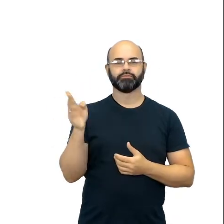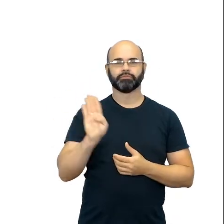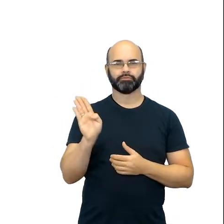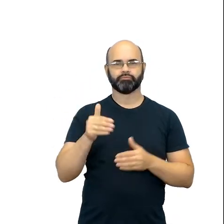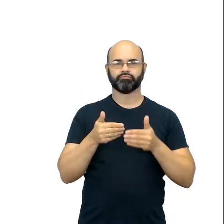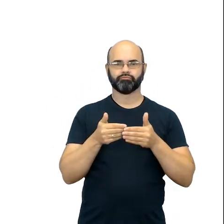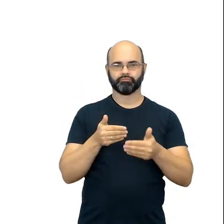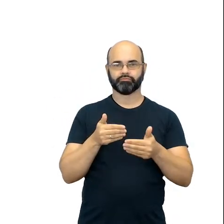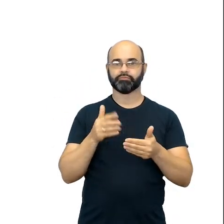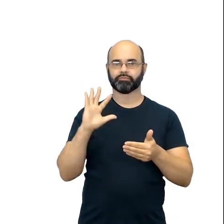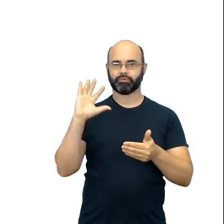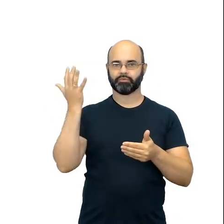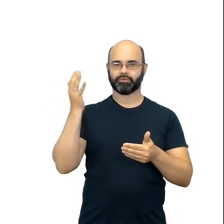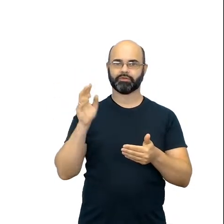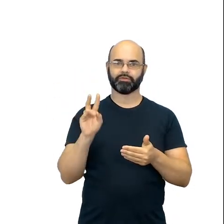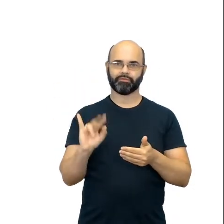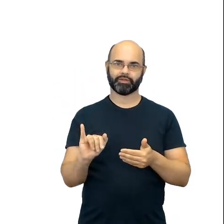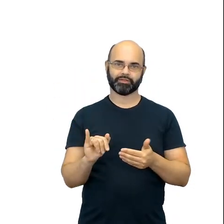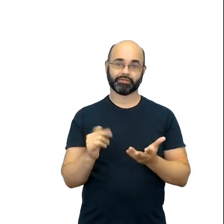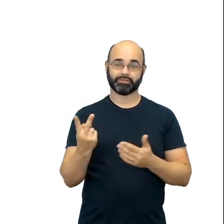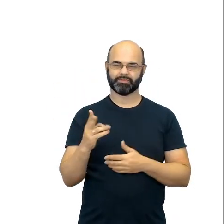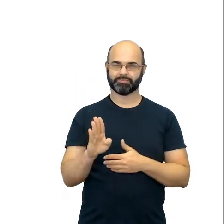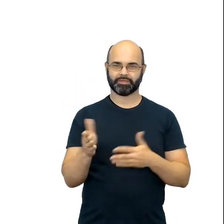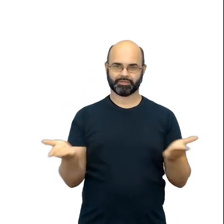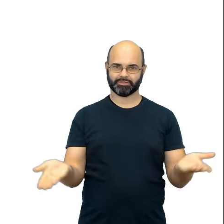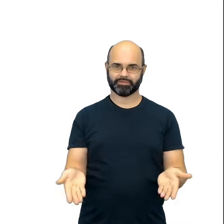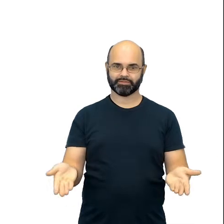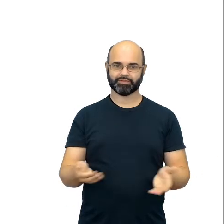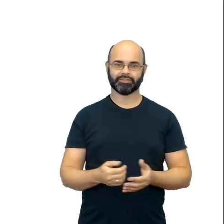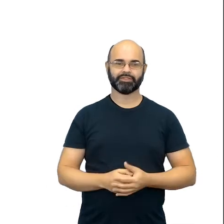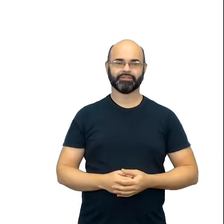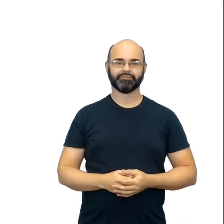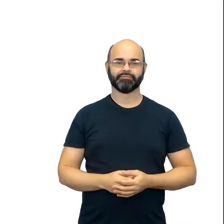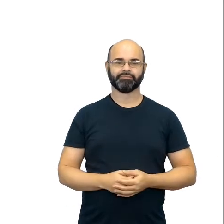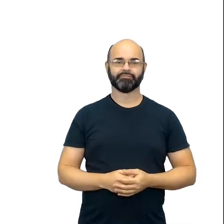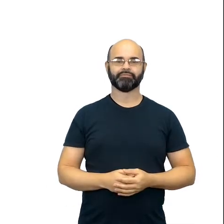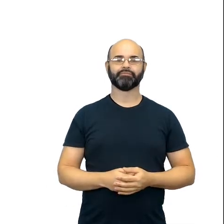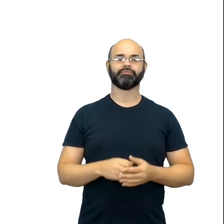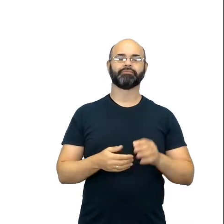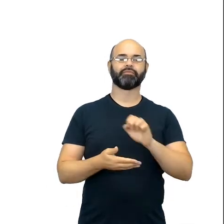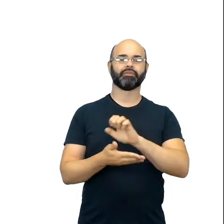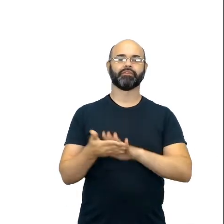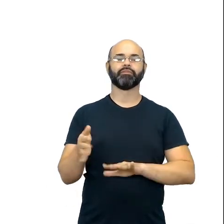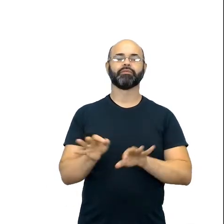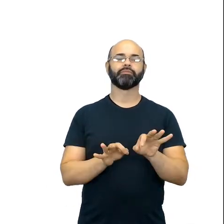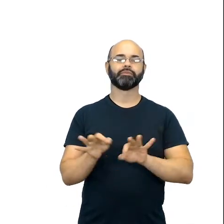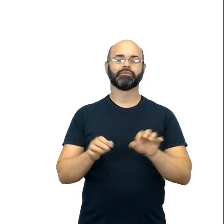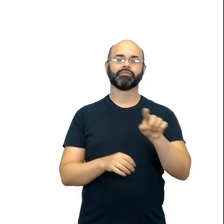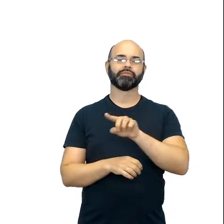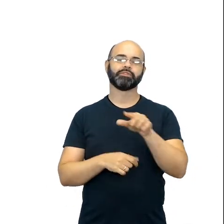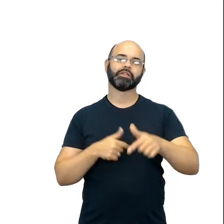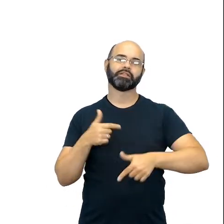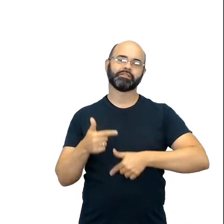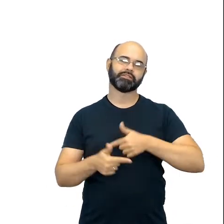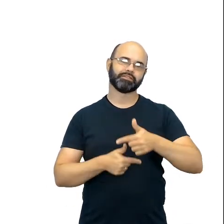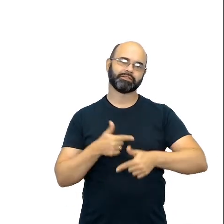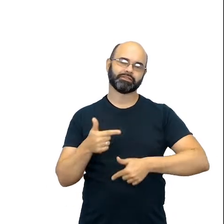ocorrendo no segundo bimestre, e favorecer o planejamento das atividades que vocês vão desenvolver